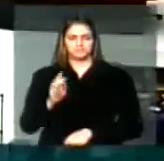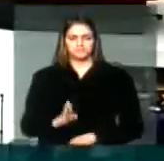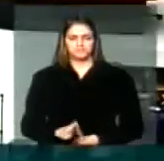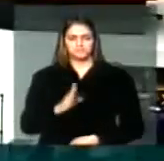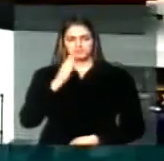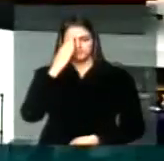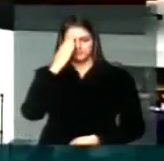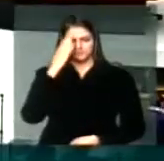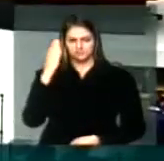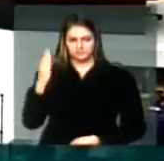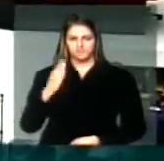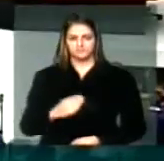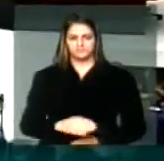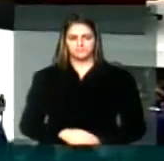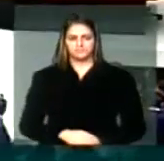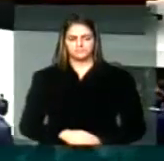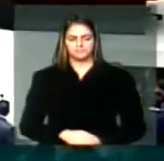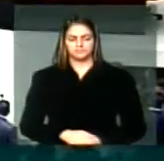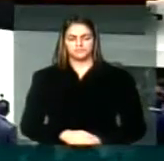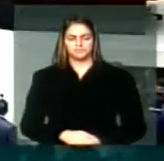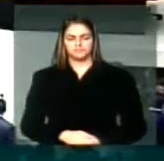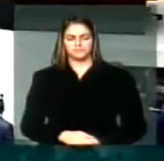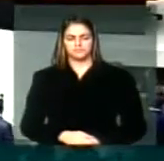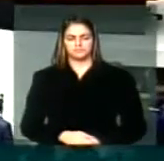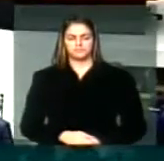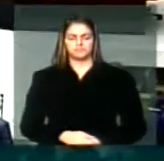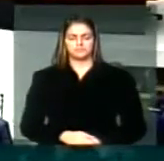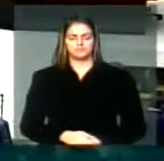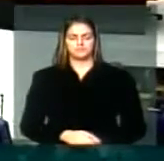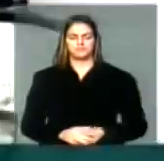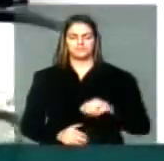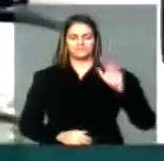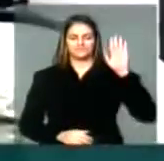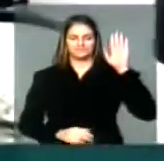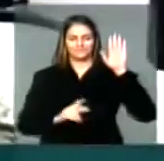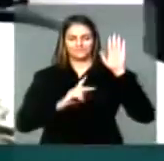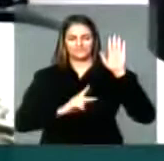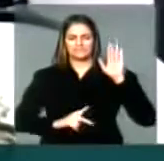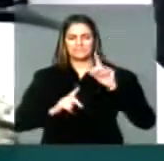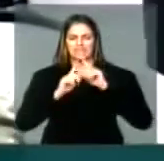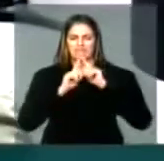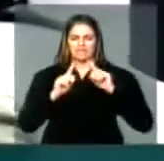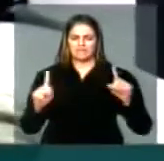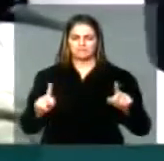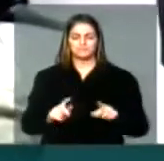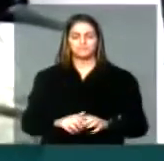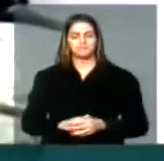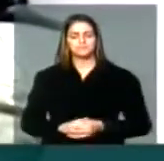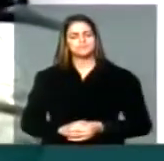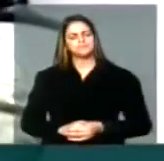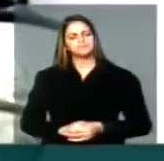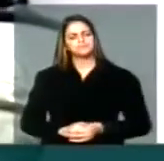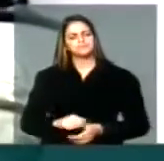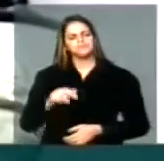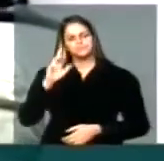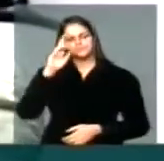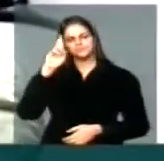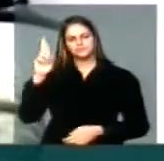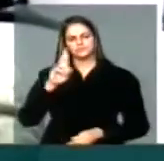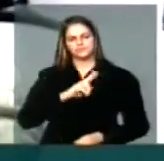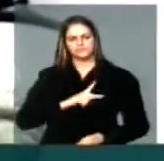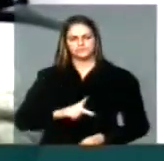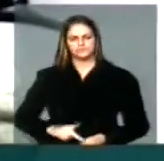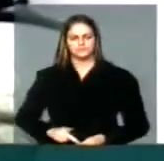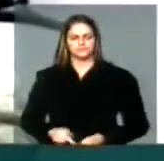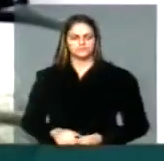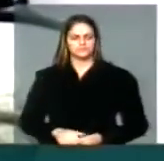Muito obrigado, nobre deputado. Senhor presidente, para uma reclamação, senhor presidente, essa cadeira é